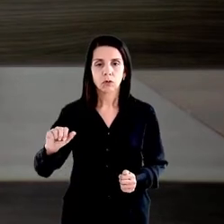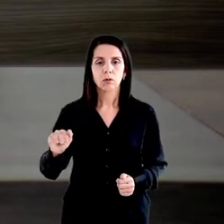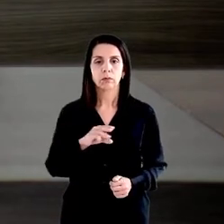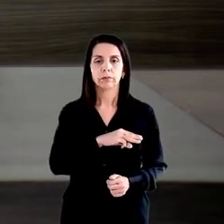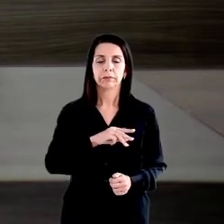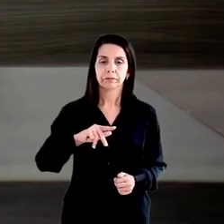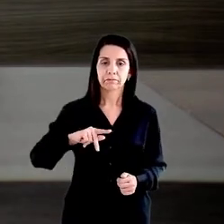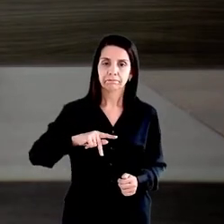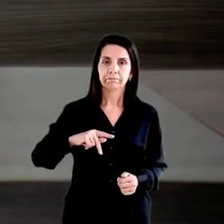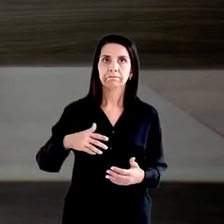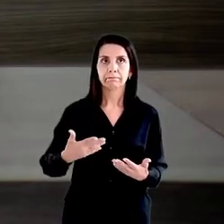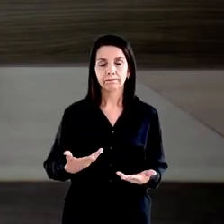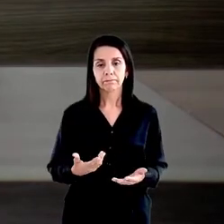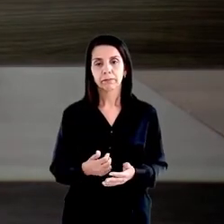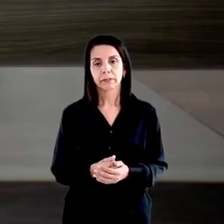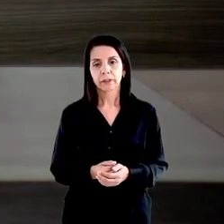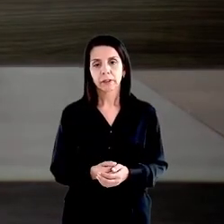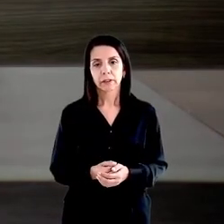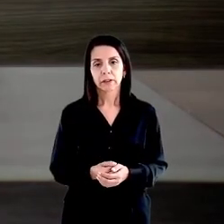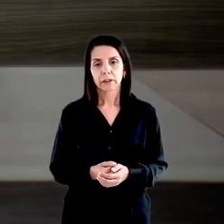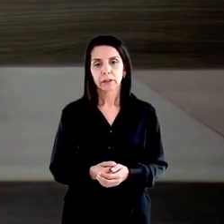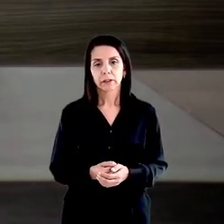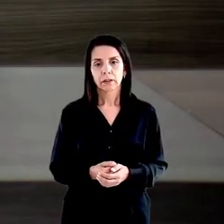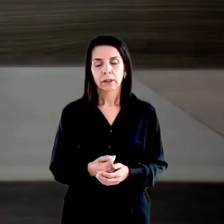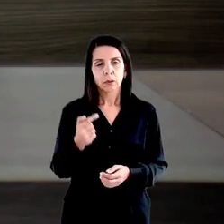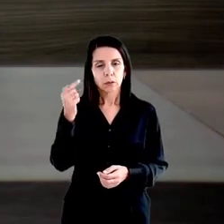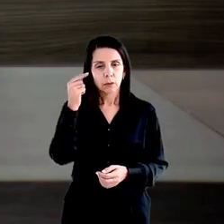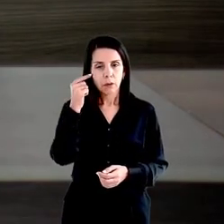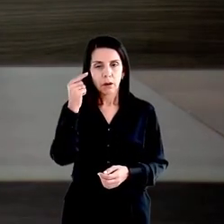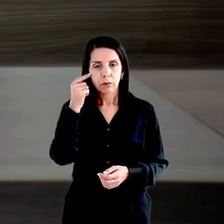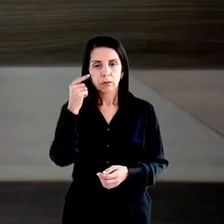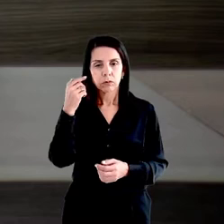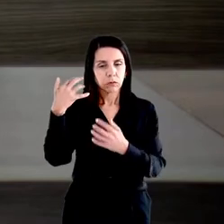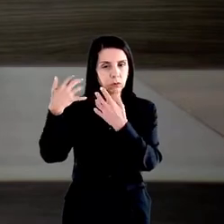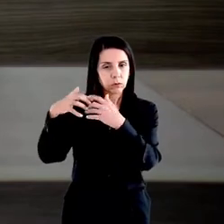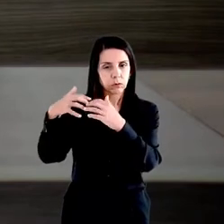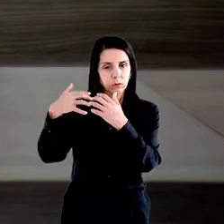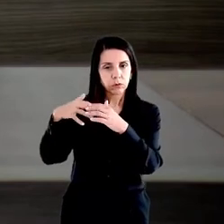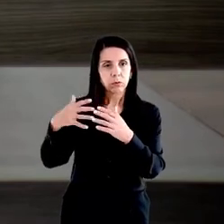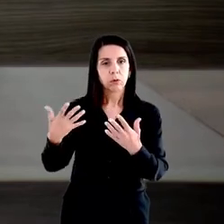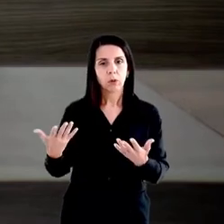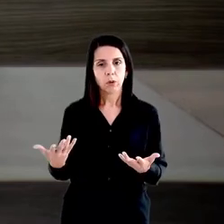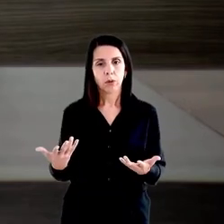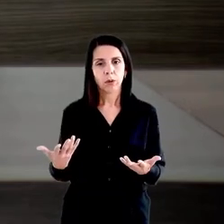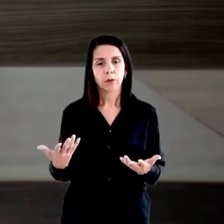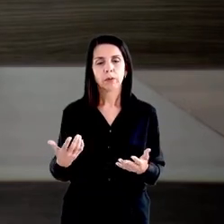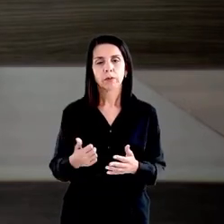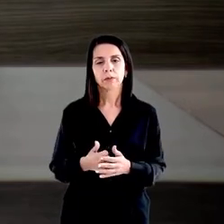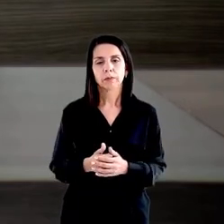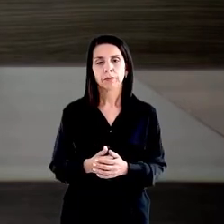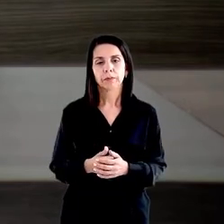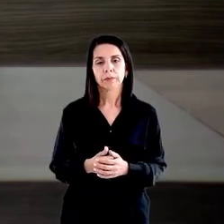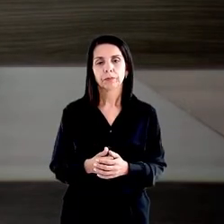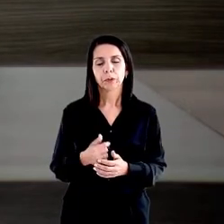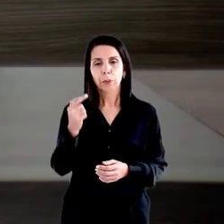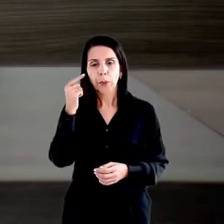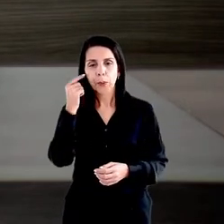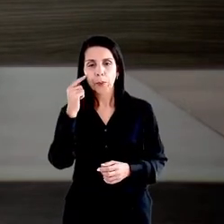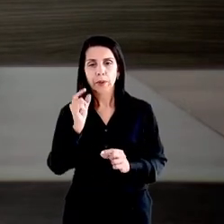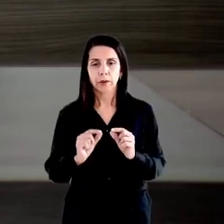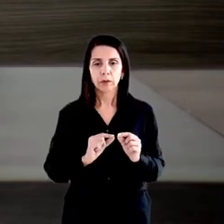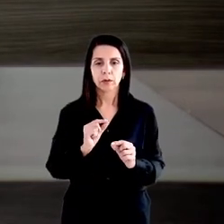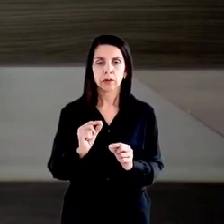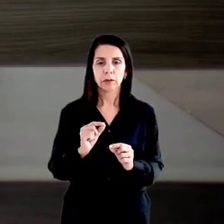receio, mas imagino que esse seja um retrato, não posso fazer essa inferência, mas um retrato